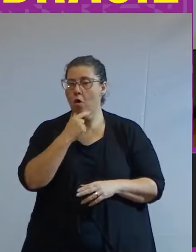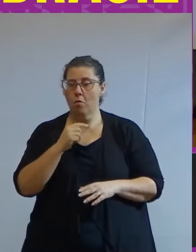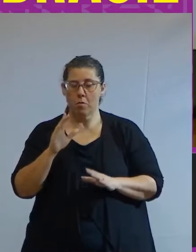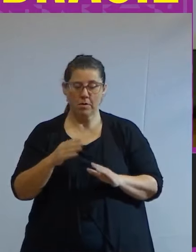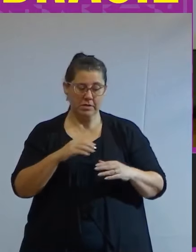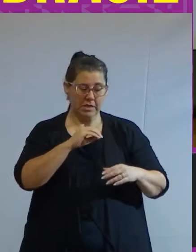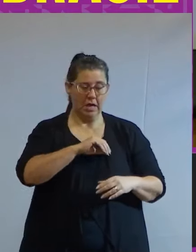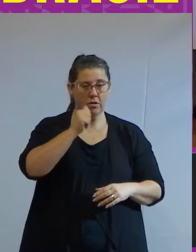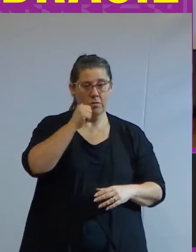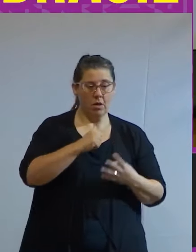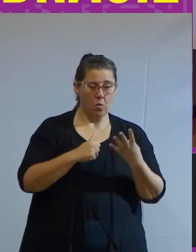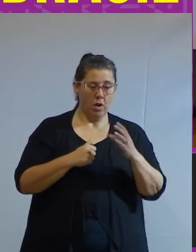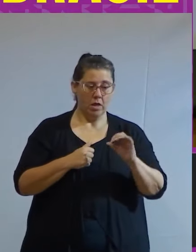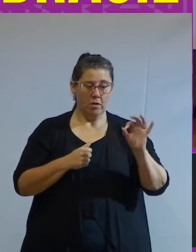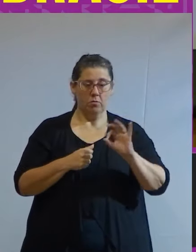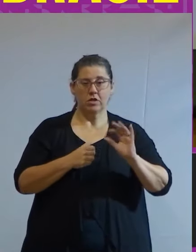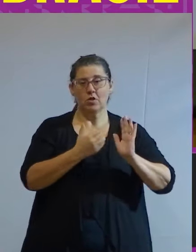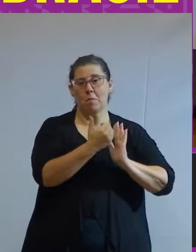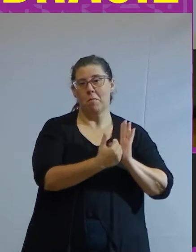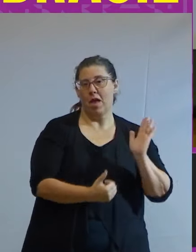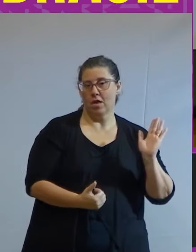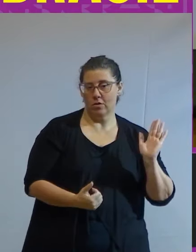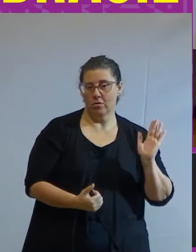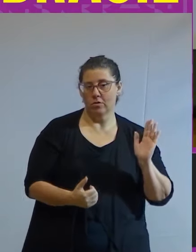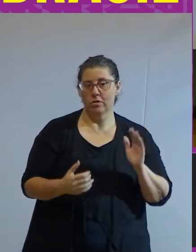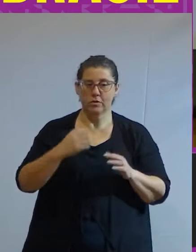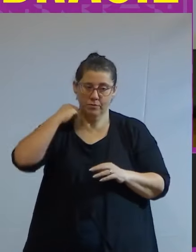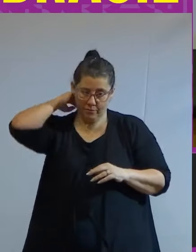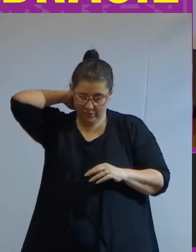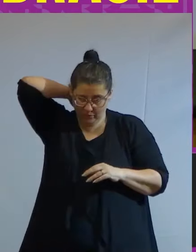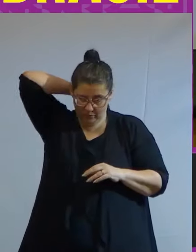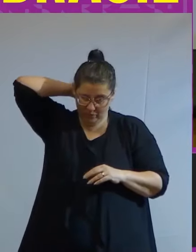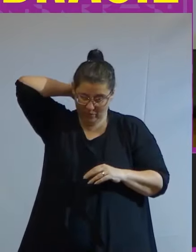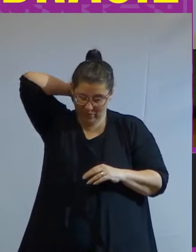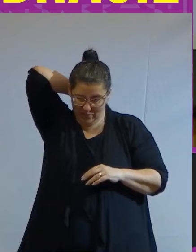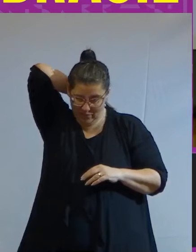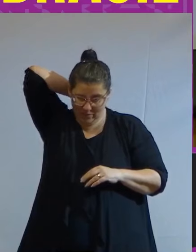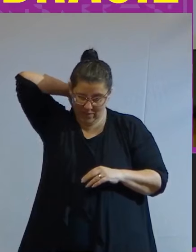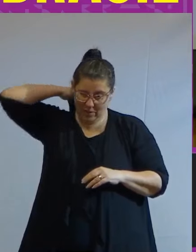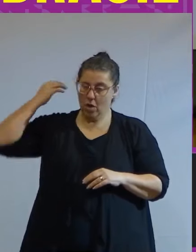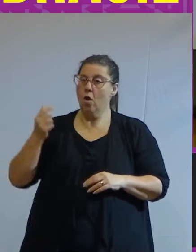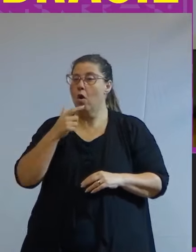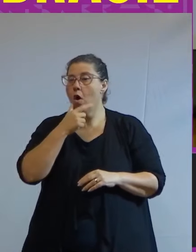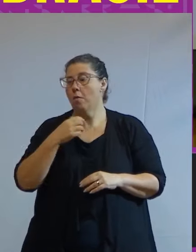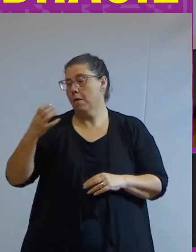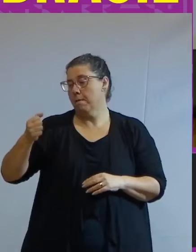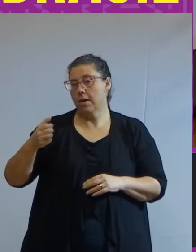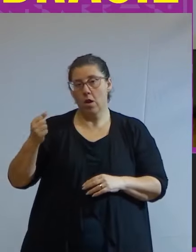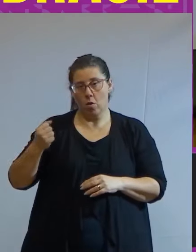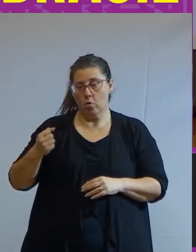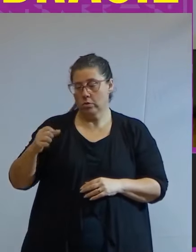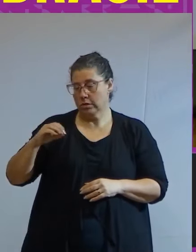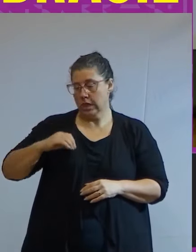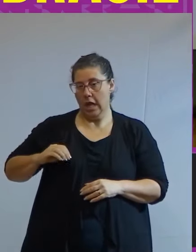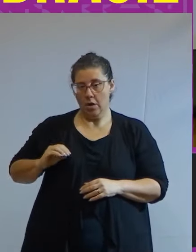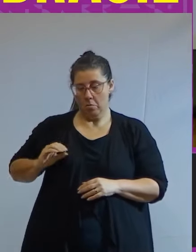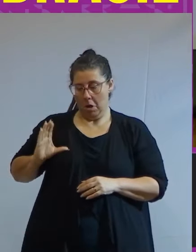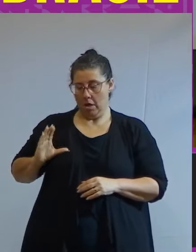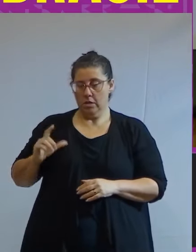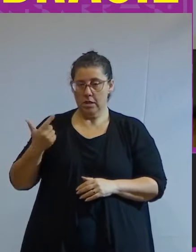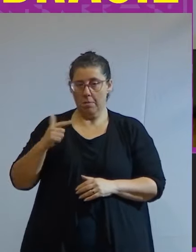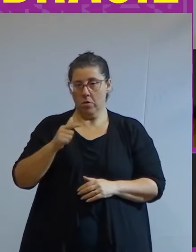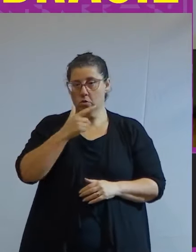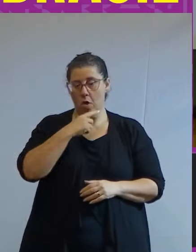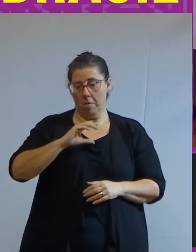homem então temos aí infelizmente uma cadeia onde primeiro um homem branco ganha mais fazendo a mesma função depois vem um homem preto